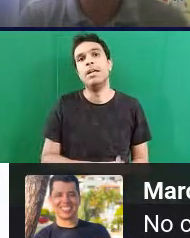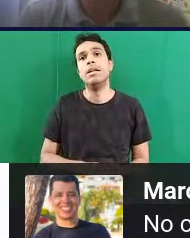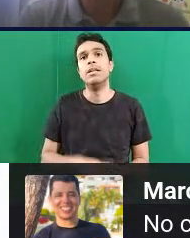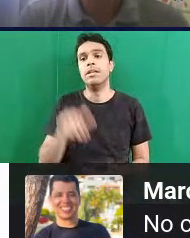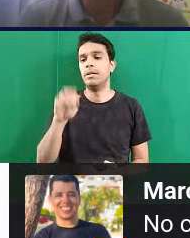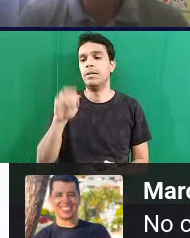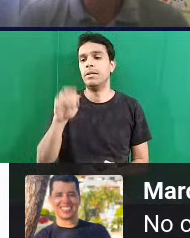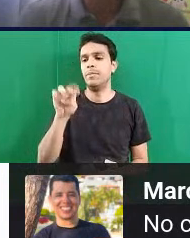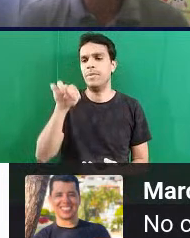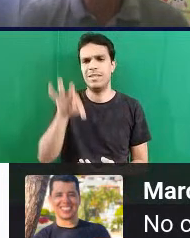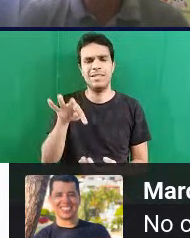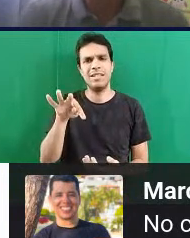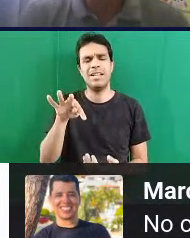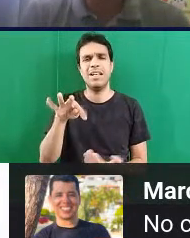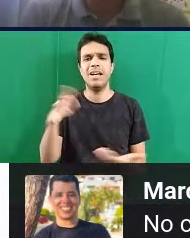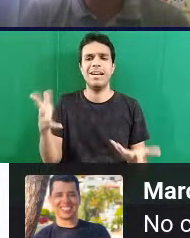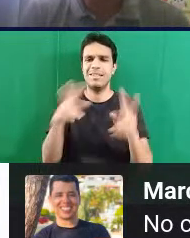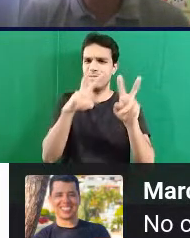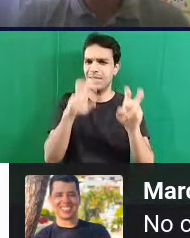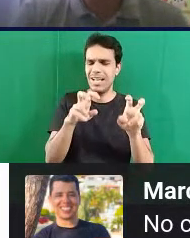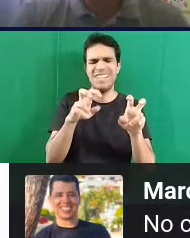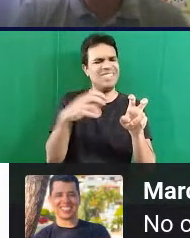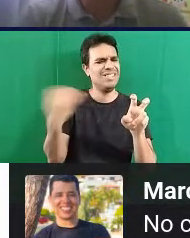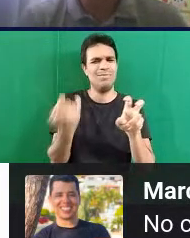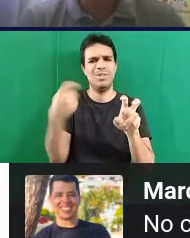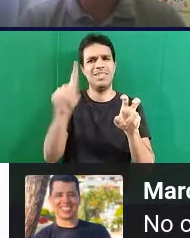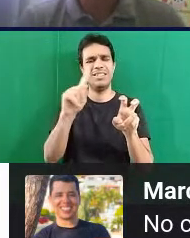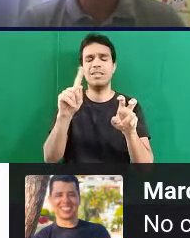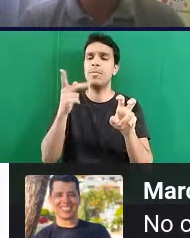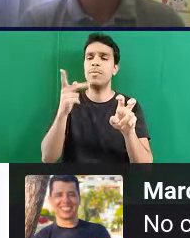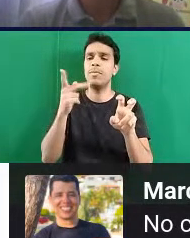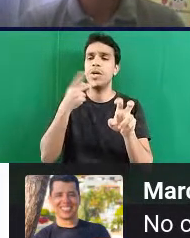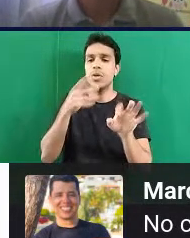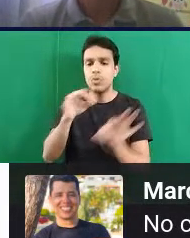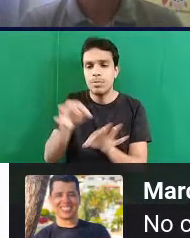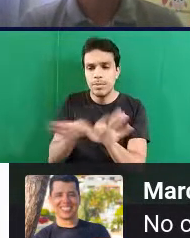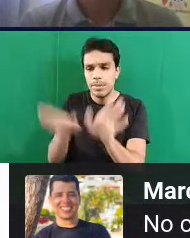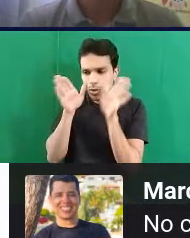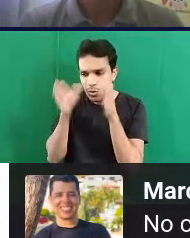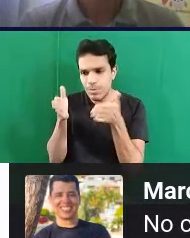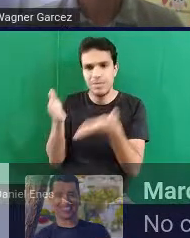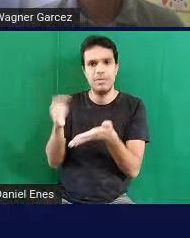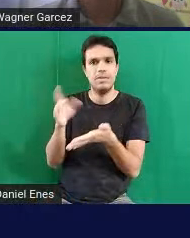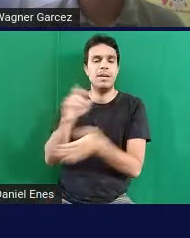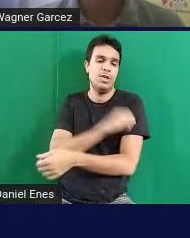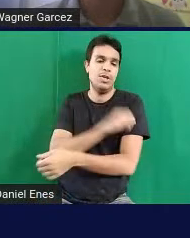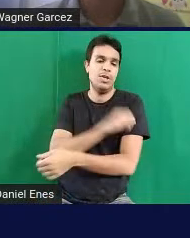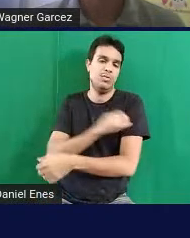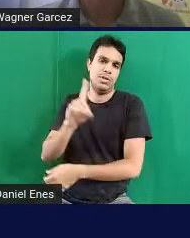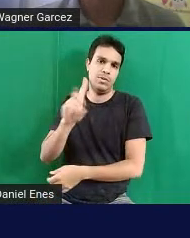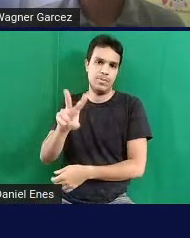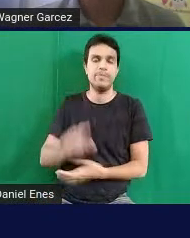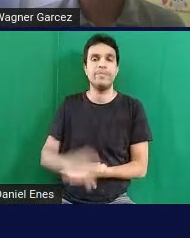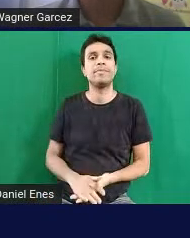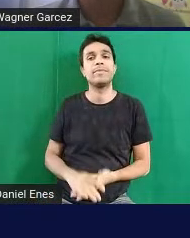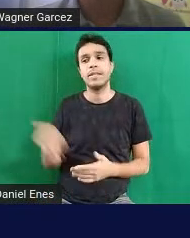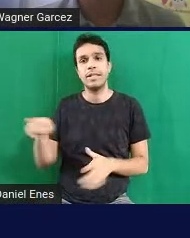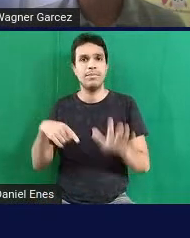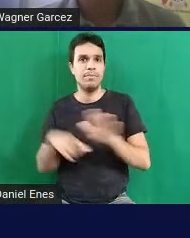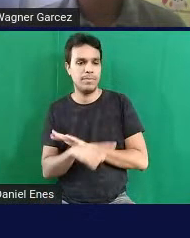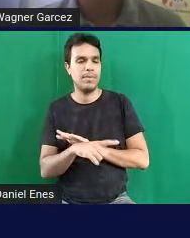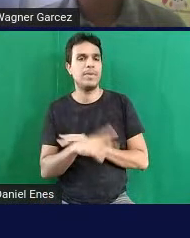ela não é relevante porque eu estou preparando exclusivamente para o aluno com deficiência visual. Beleza. Ele depois mandou uma outra mensagem